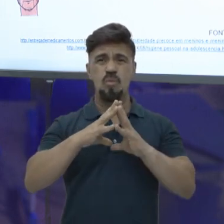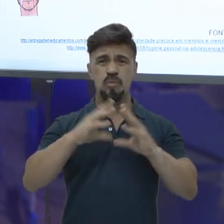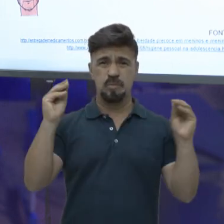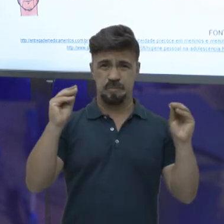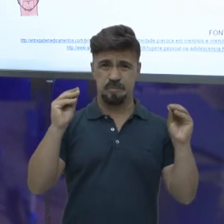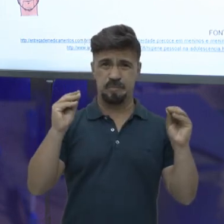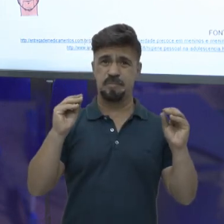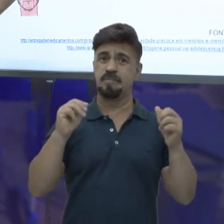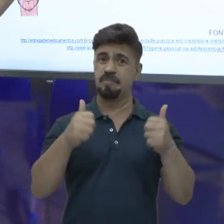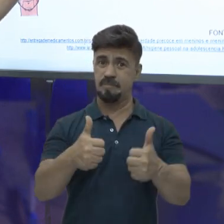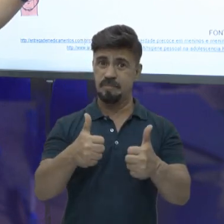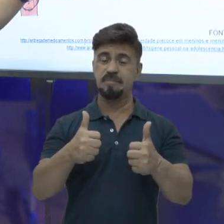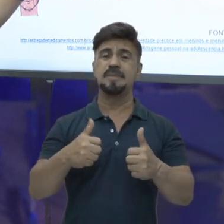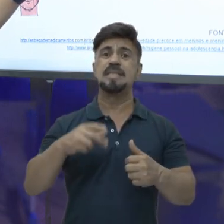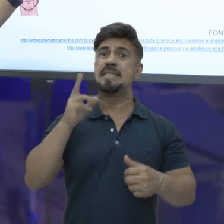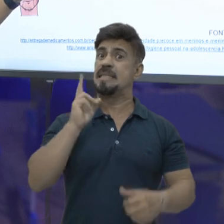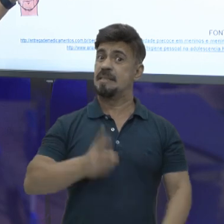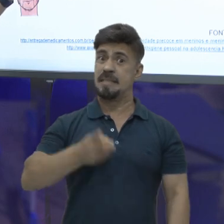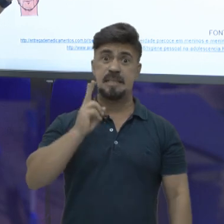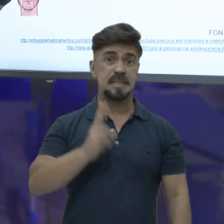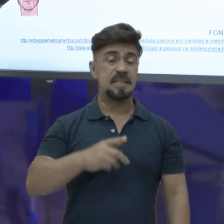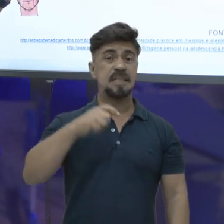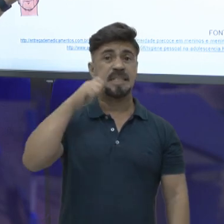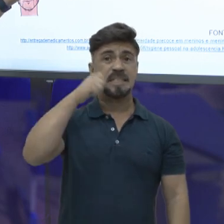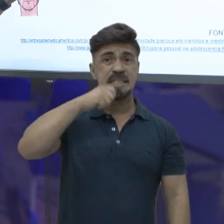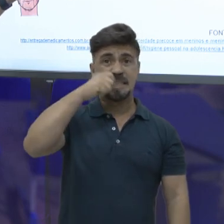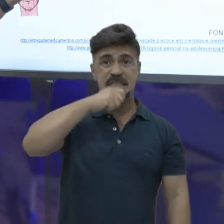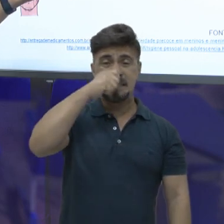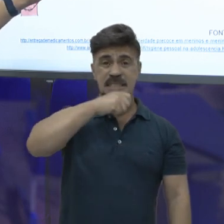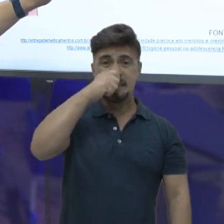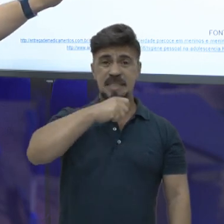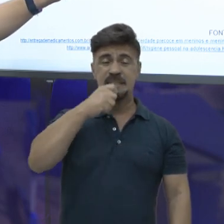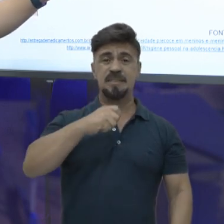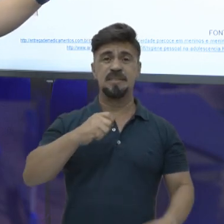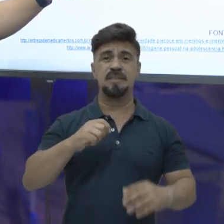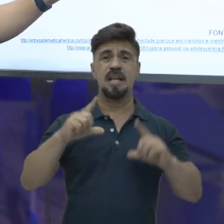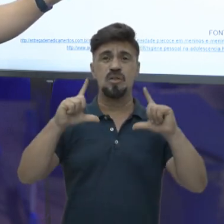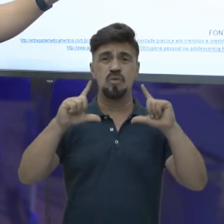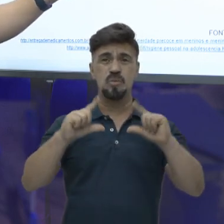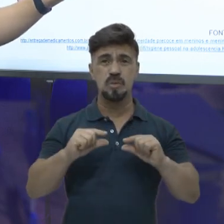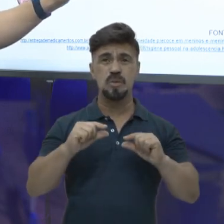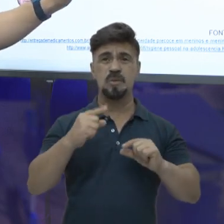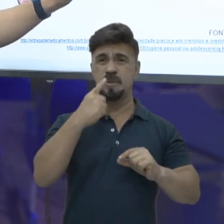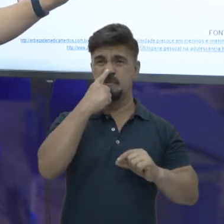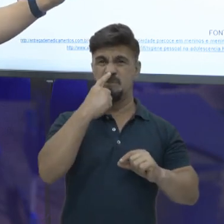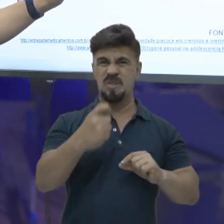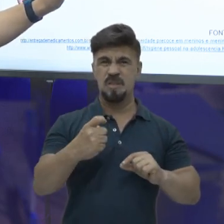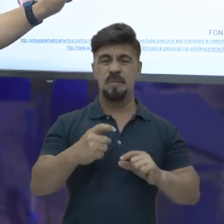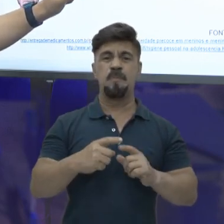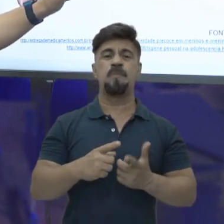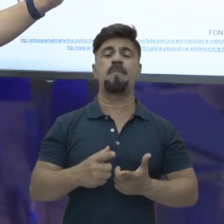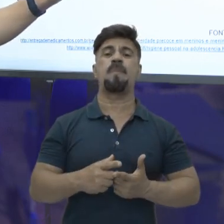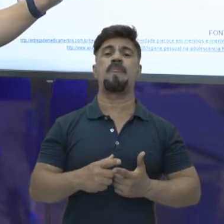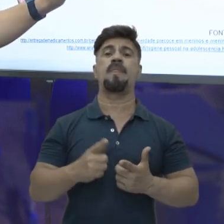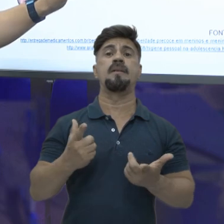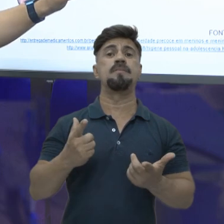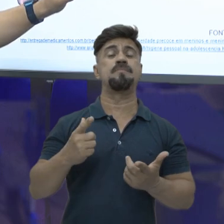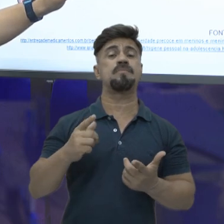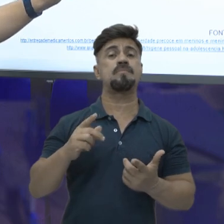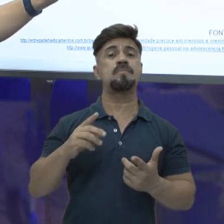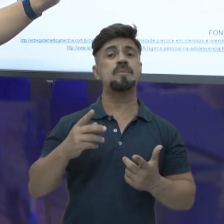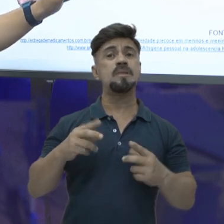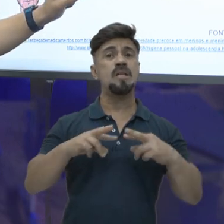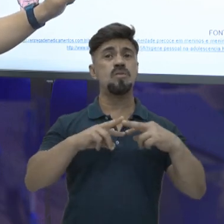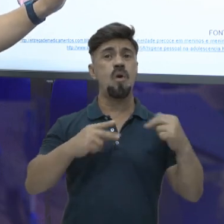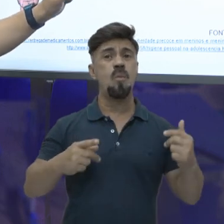Ok? Então, escovem sempre os dentes, sempre que possível, para diminuir esse cheirinho daí. Lembrando que os hormônios que a polverdade trazem para